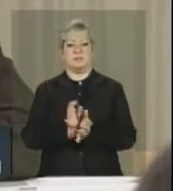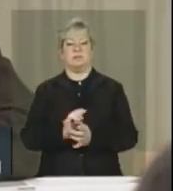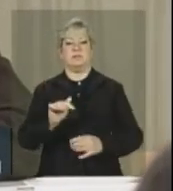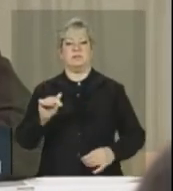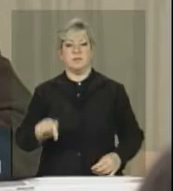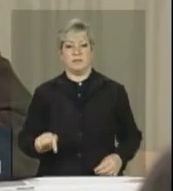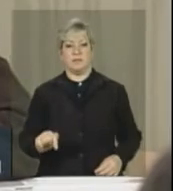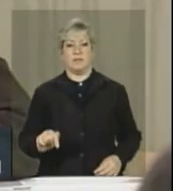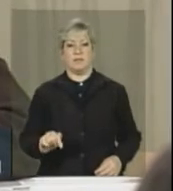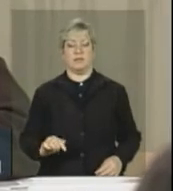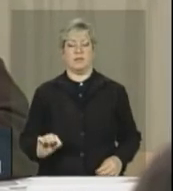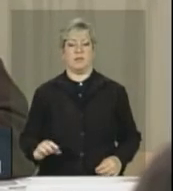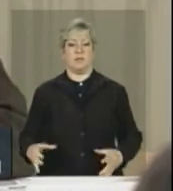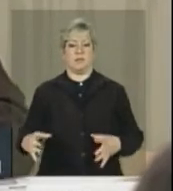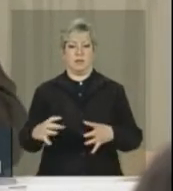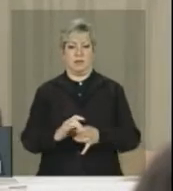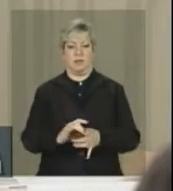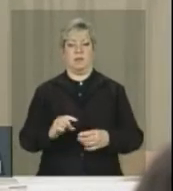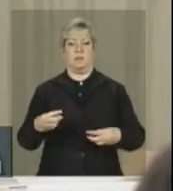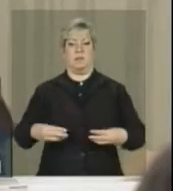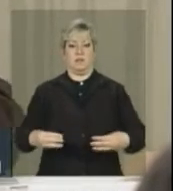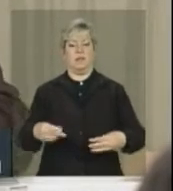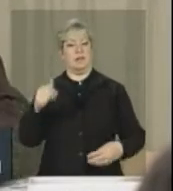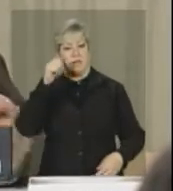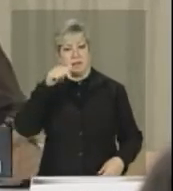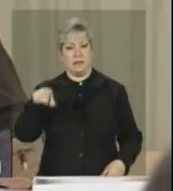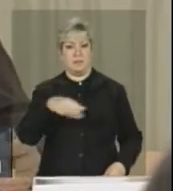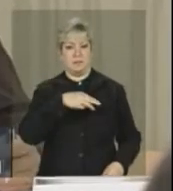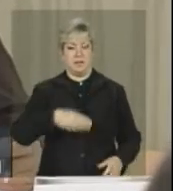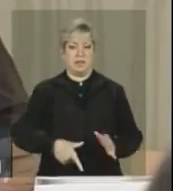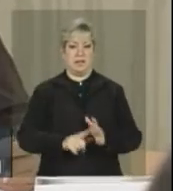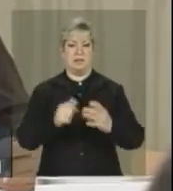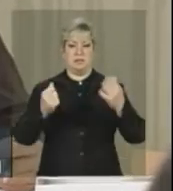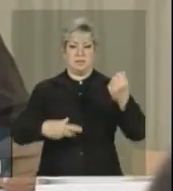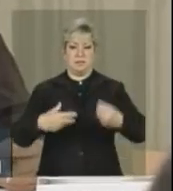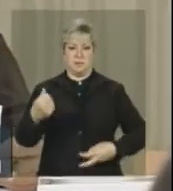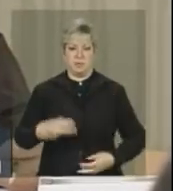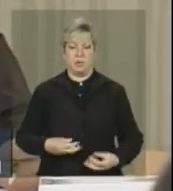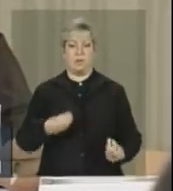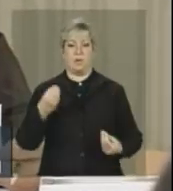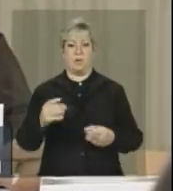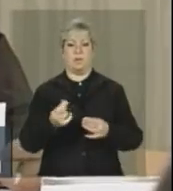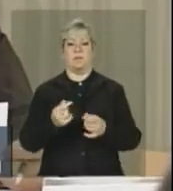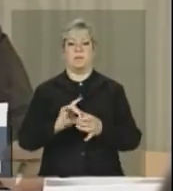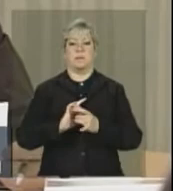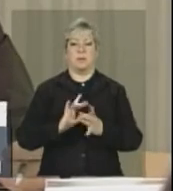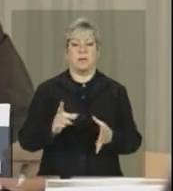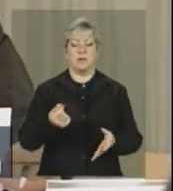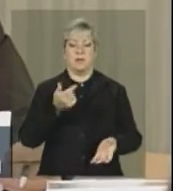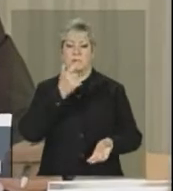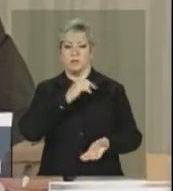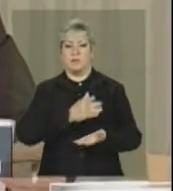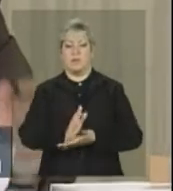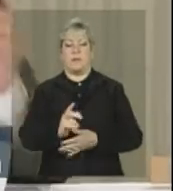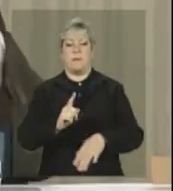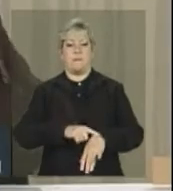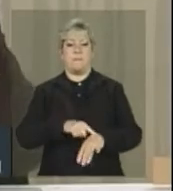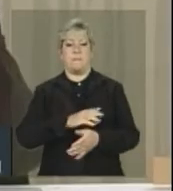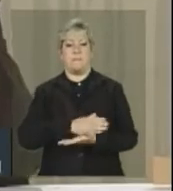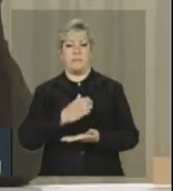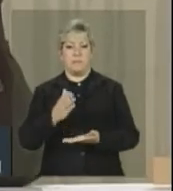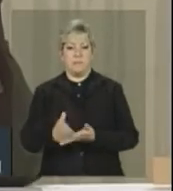Integração e a ministra explicou o processo de liberação do orçamento, prazo. Nós tivemos, então,